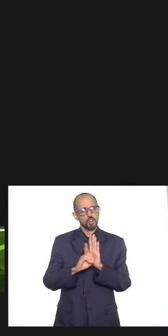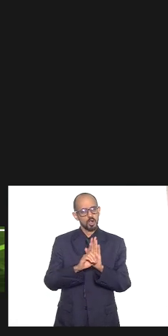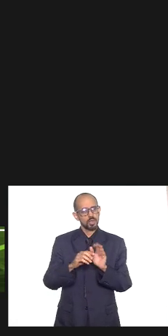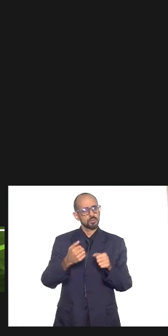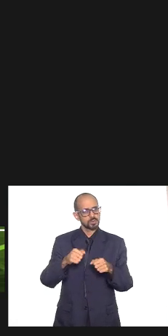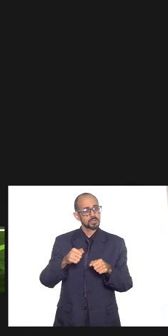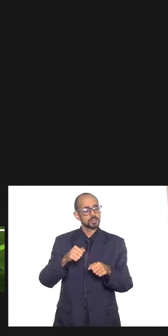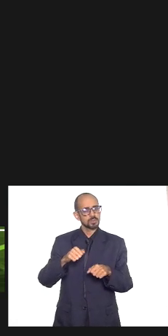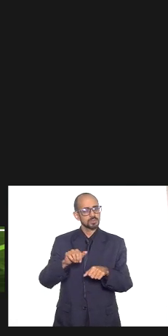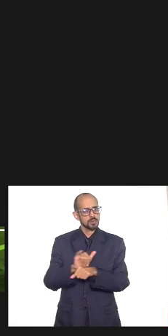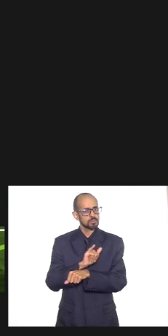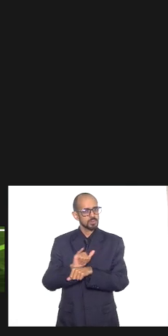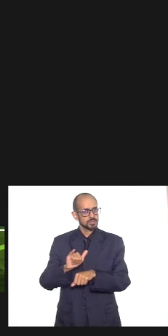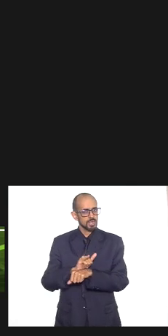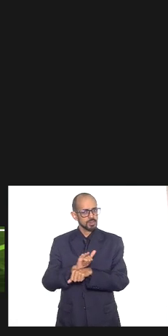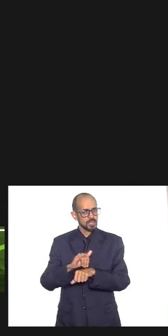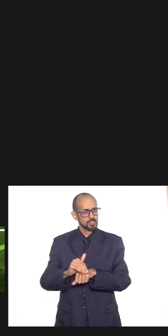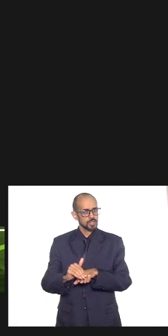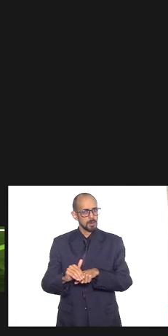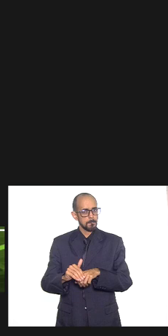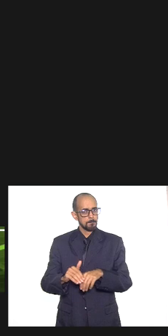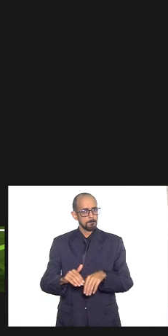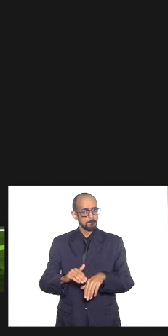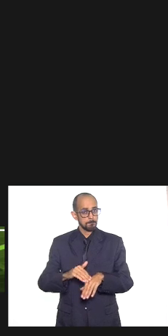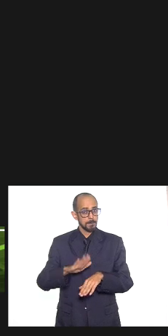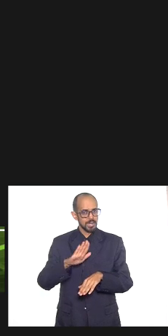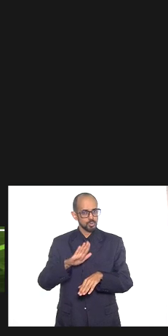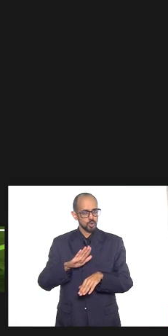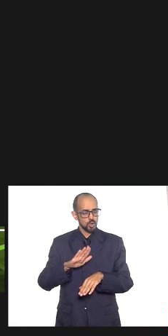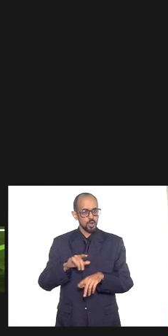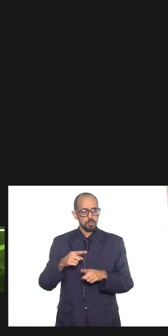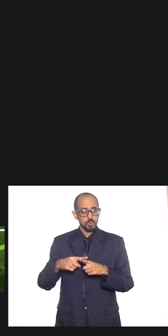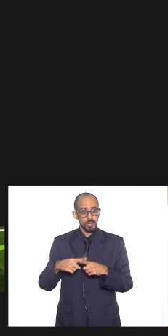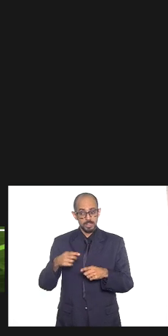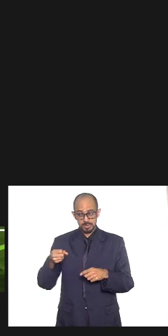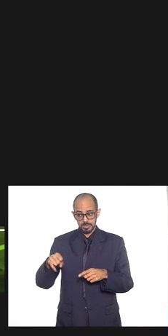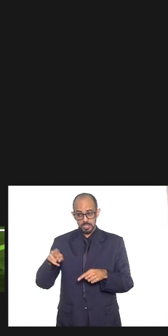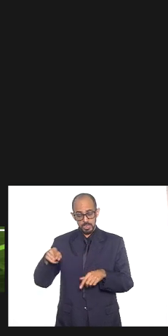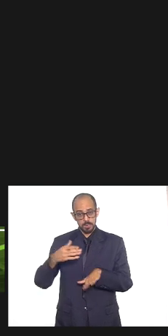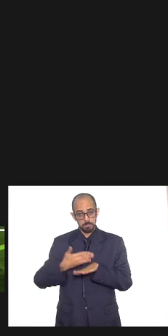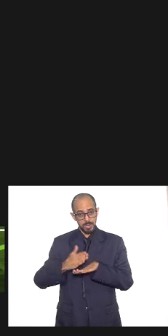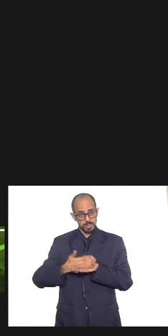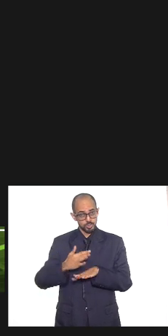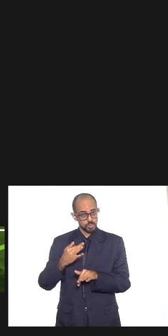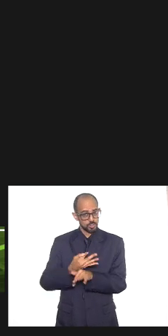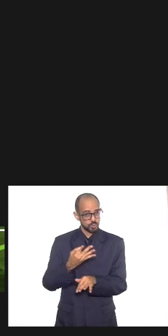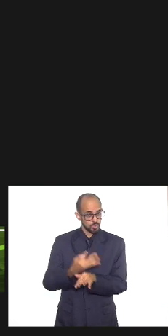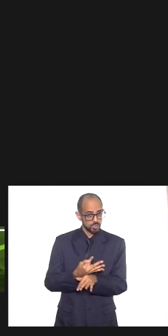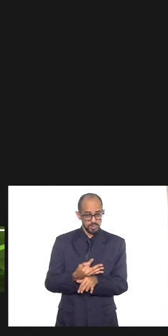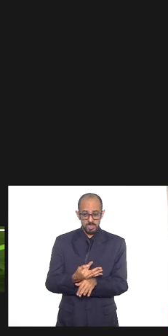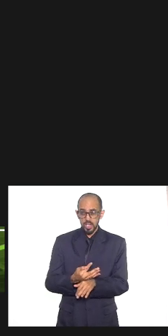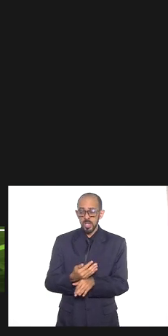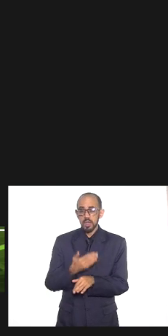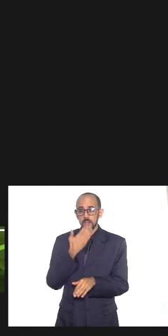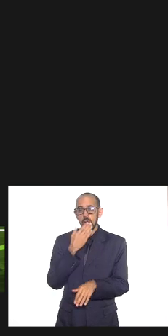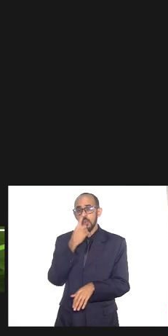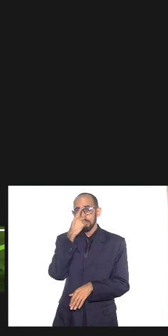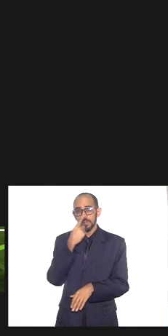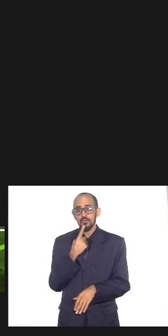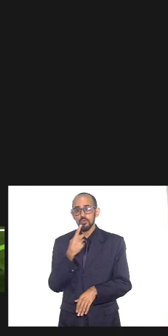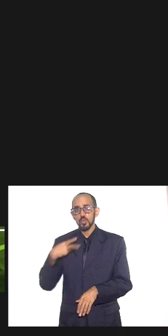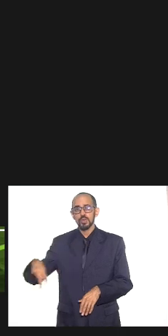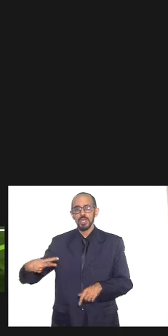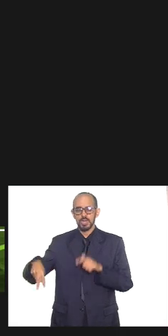mais ali que era o seguinte o traficante que pratica intolerância quem é essa pessoa qual é o perfil dele